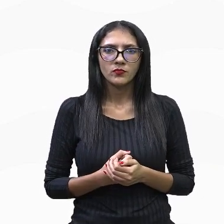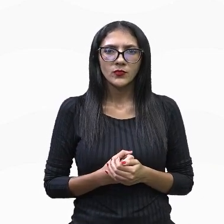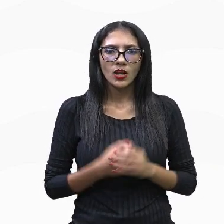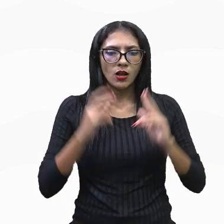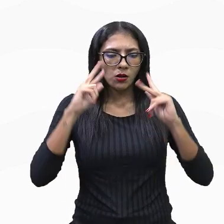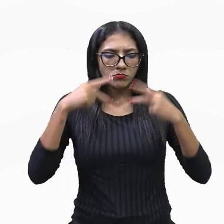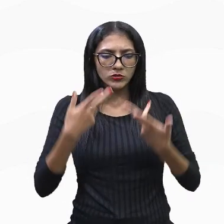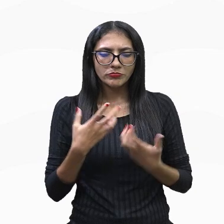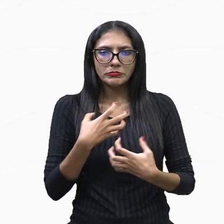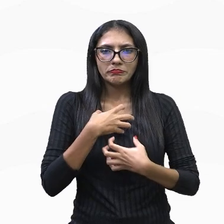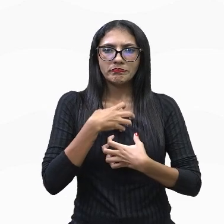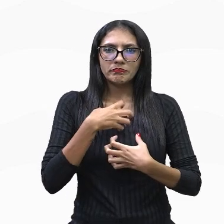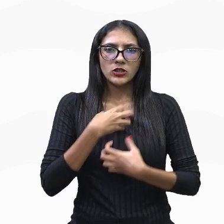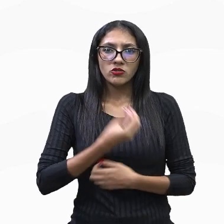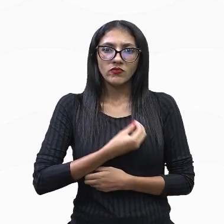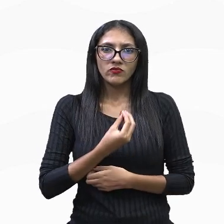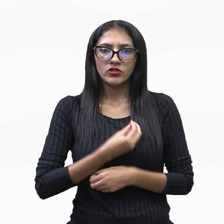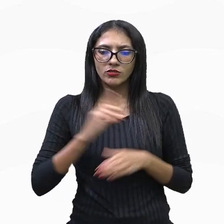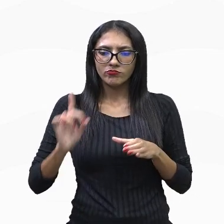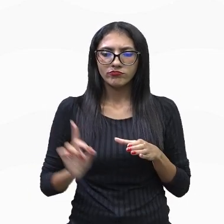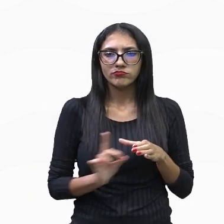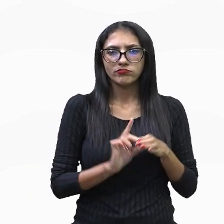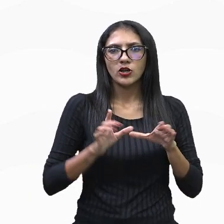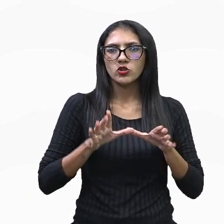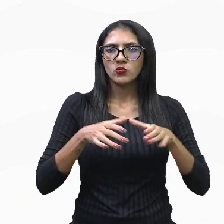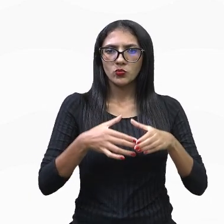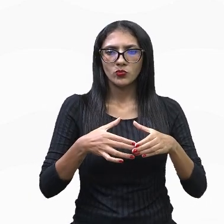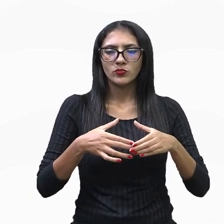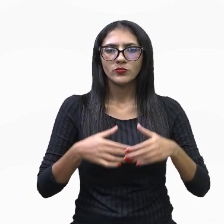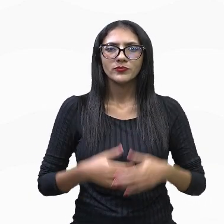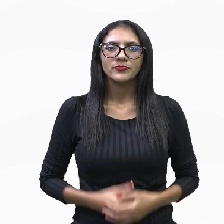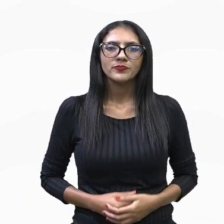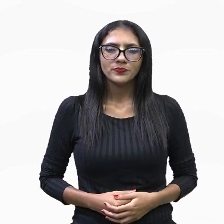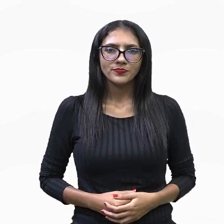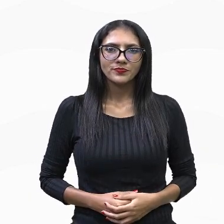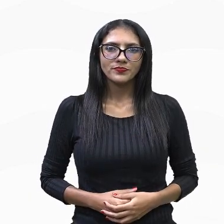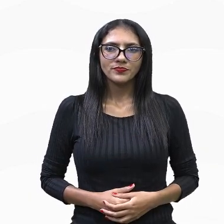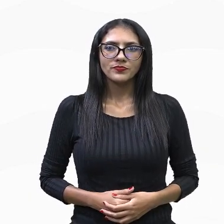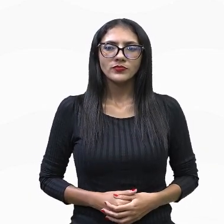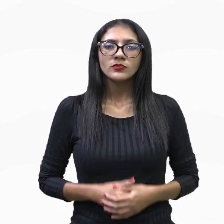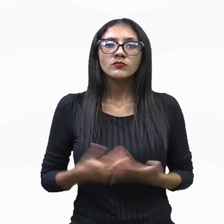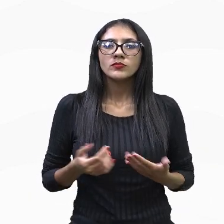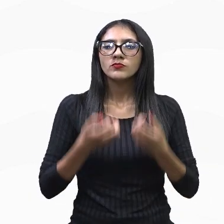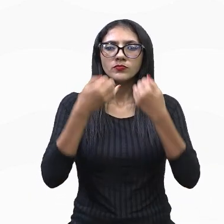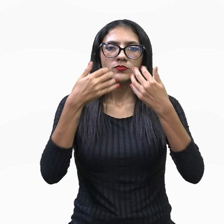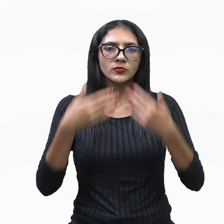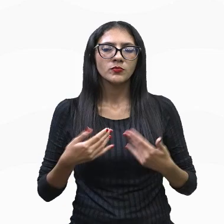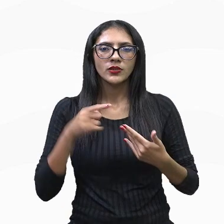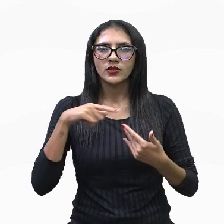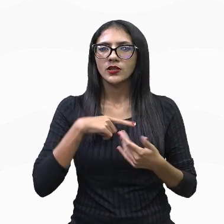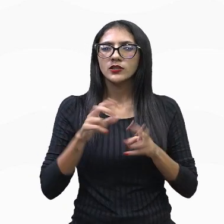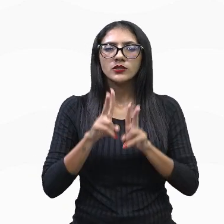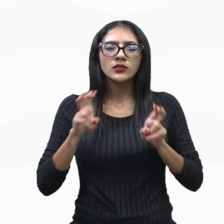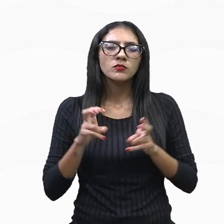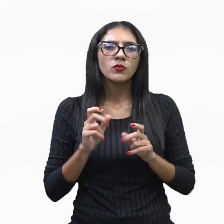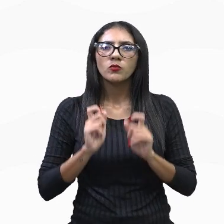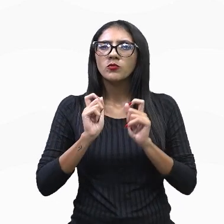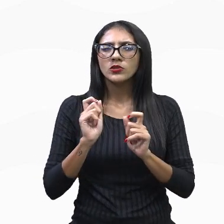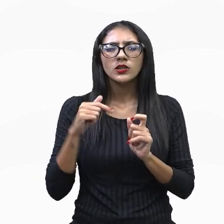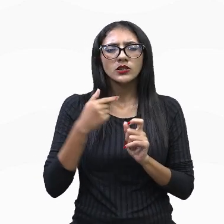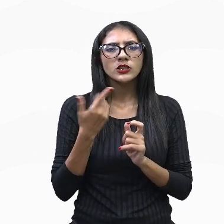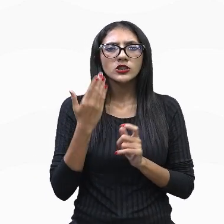grupo étnico. Tá perfeito, então? Então, quando nós falamos de etnicidade, nós estamos falando o quê? Essa